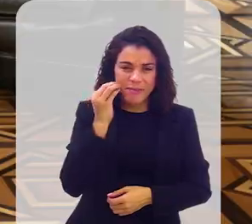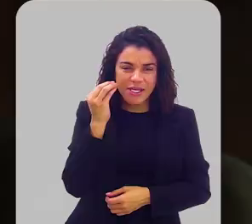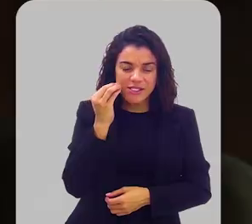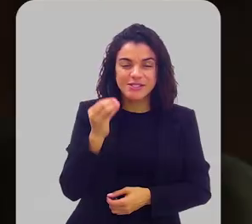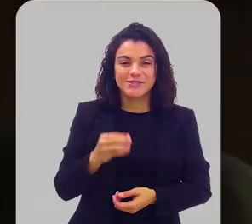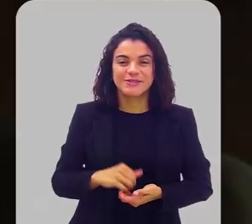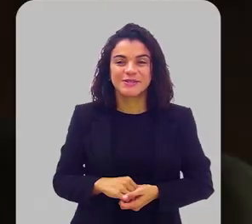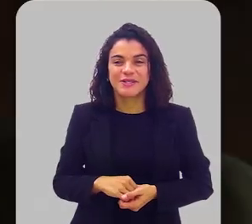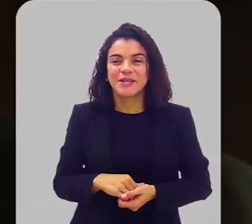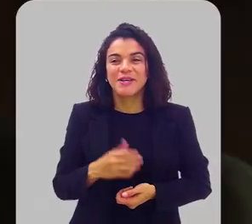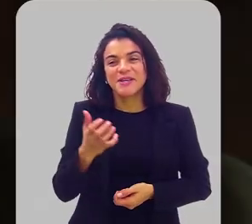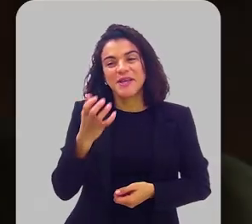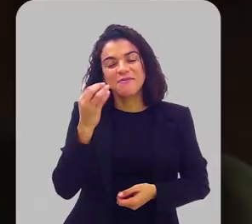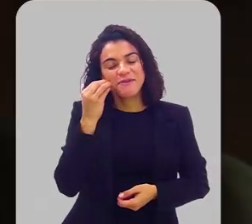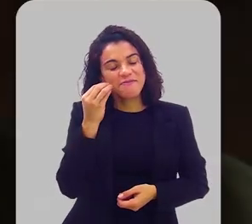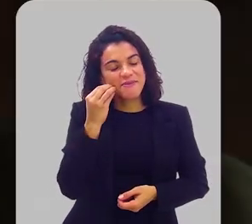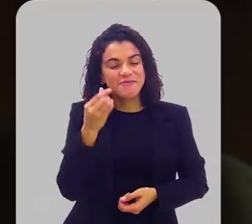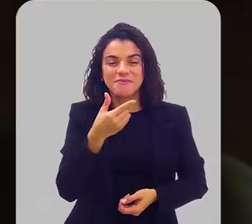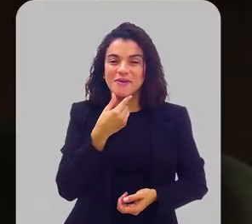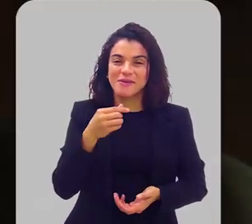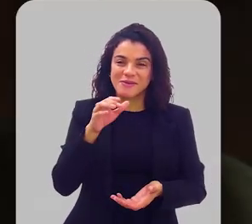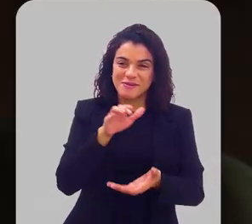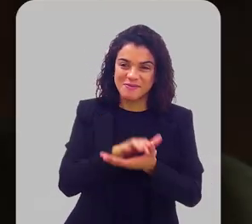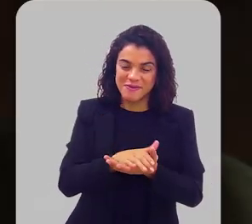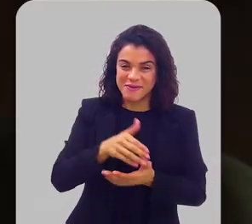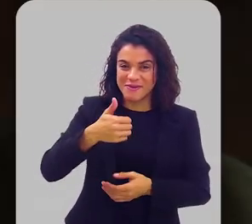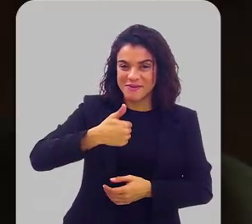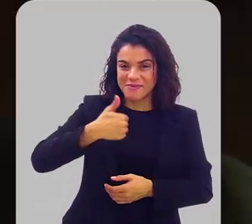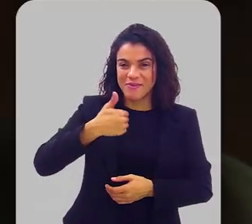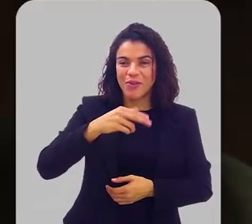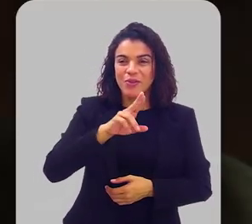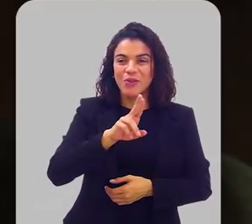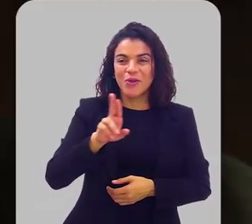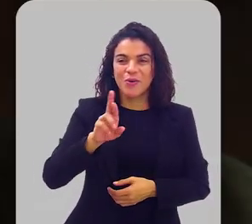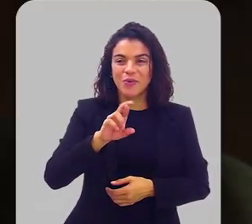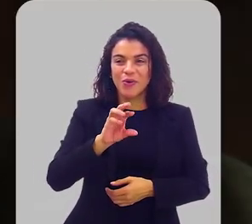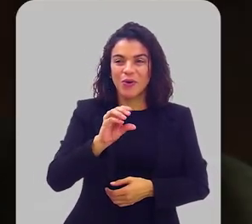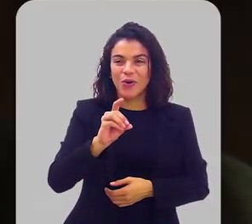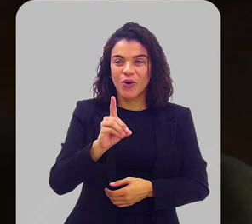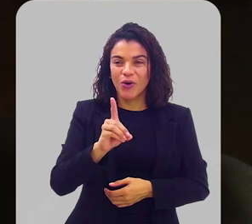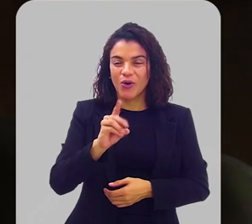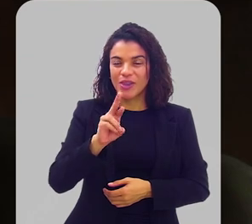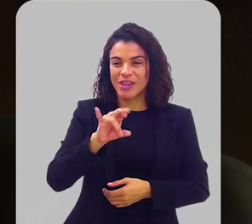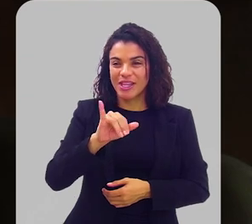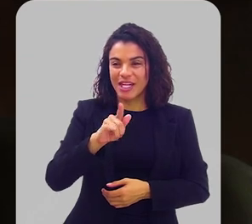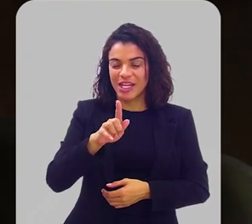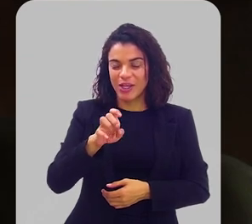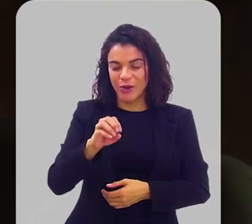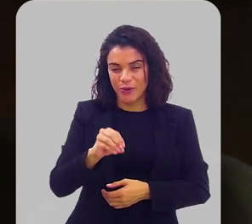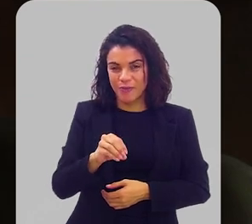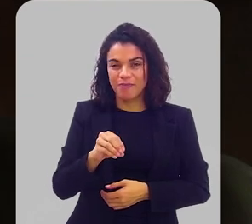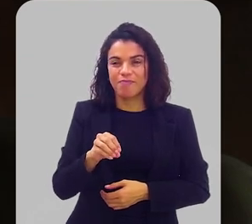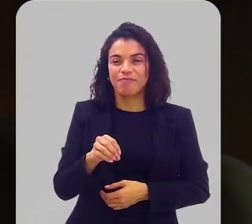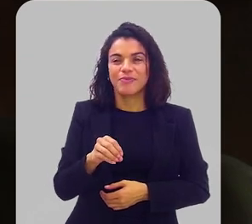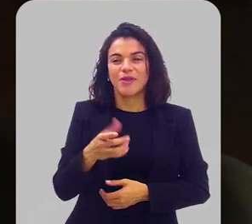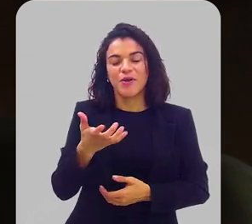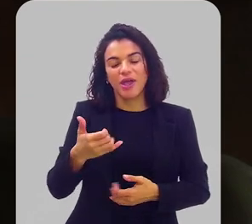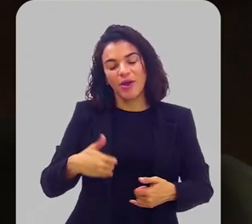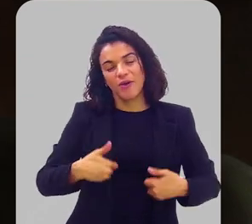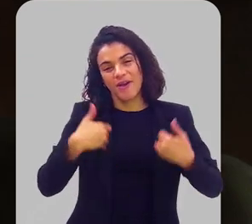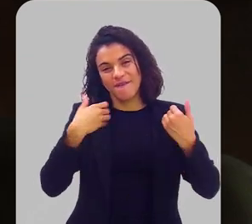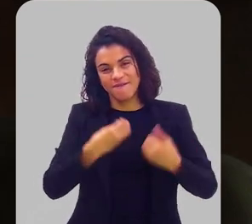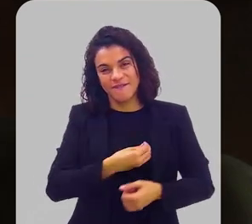Eu quero mandar. Eu quero mandar pro meu esposo, primeiramente. Como é que o nome dele? Rodrigo Costa. Rodrigo tá todo bom. Eu quero honrar a vida do meu